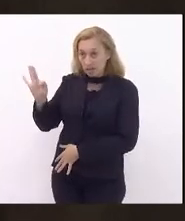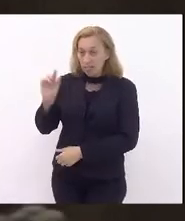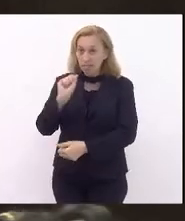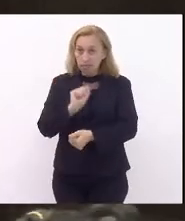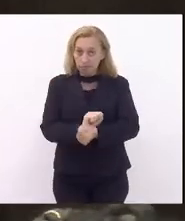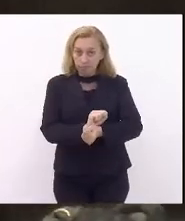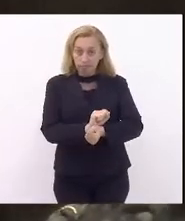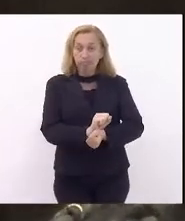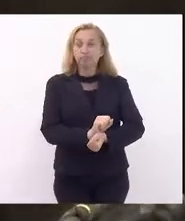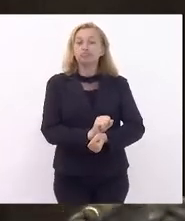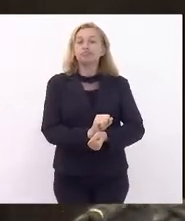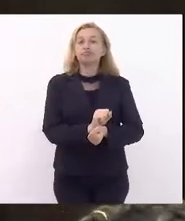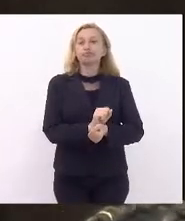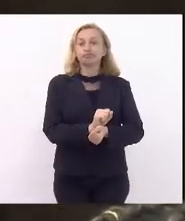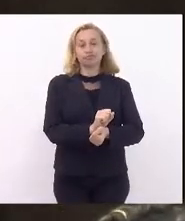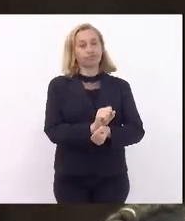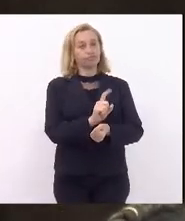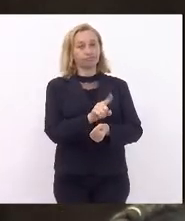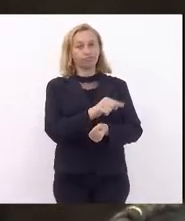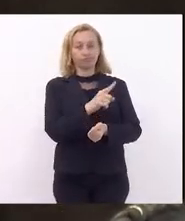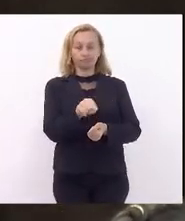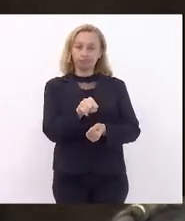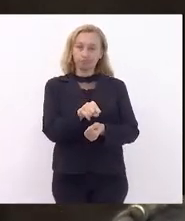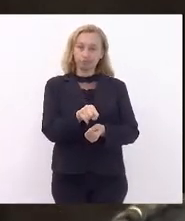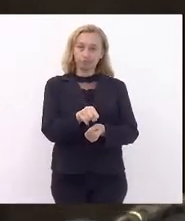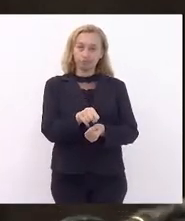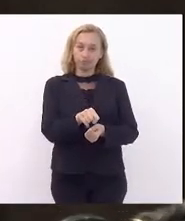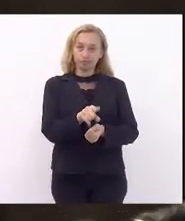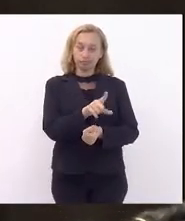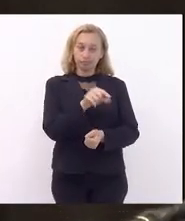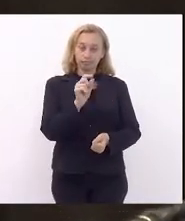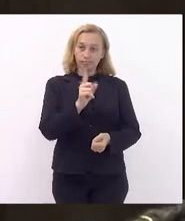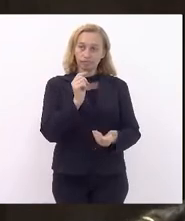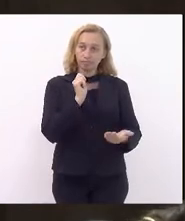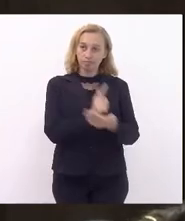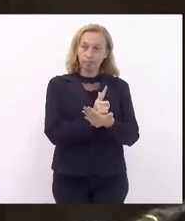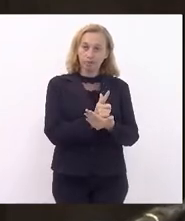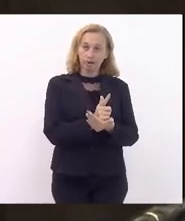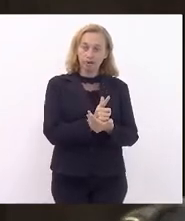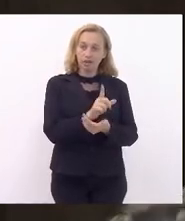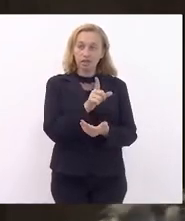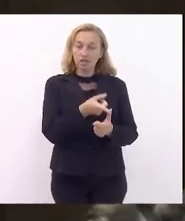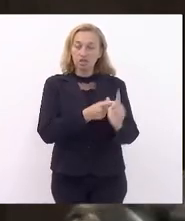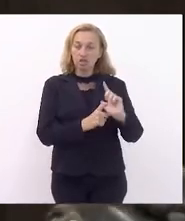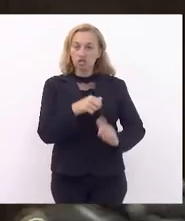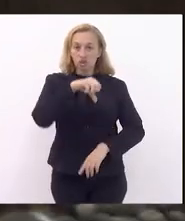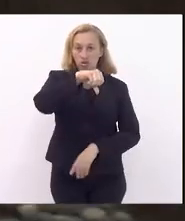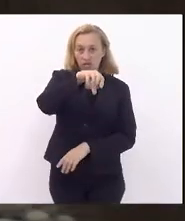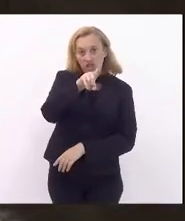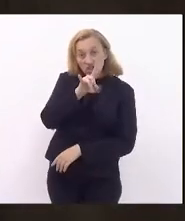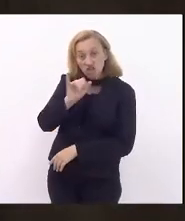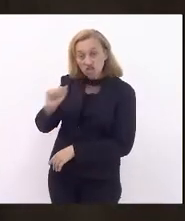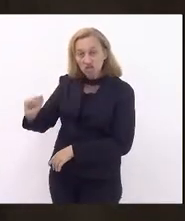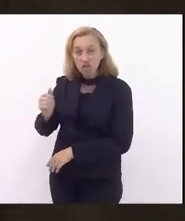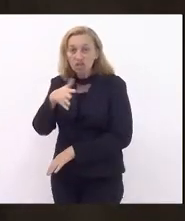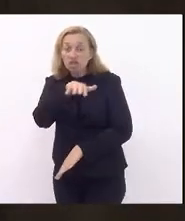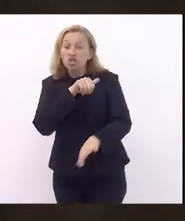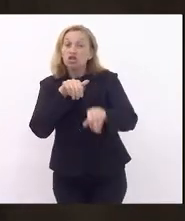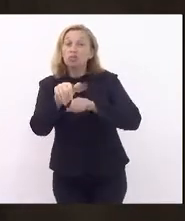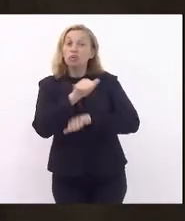suspendeu esta decisão para não pagamento da dívida por 90 dias e chamou